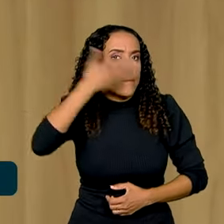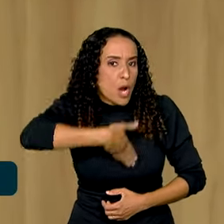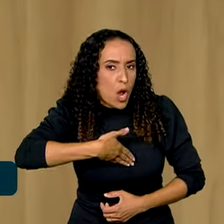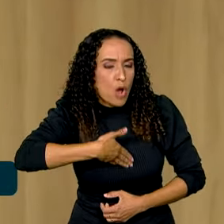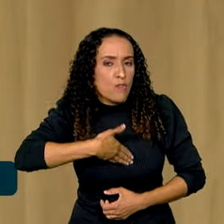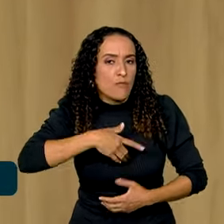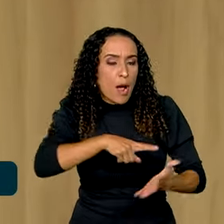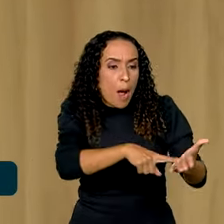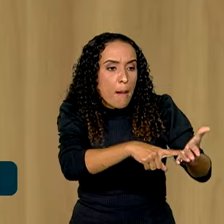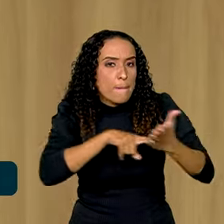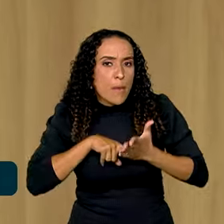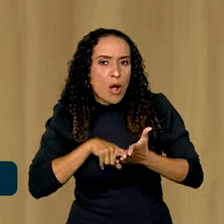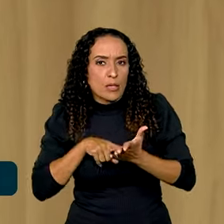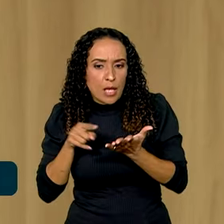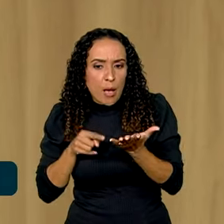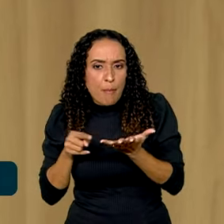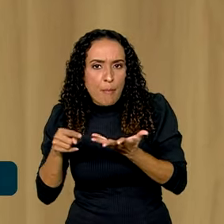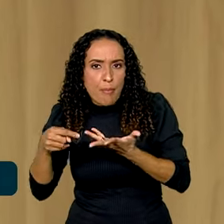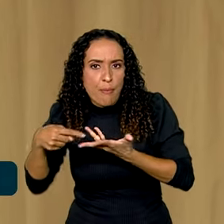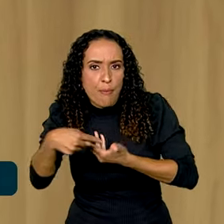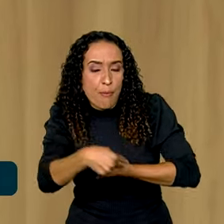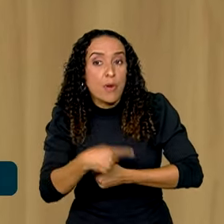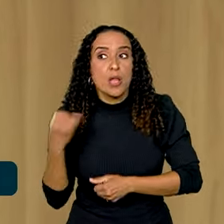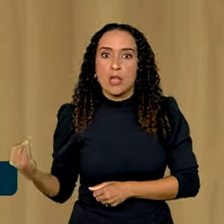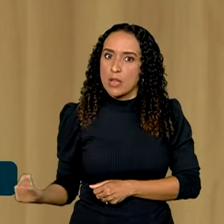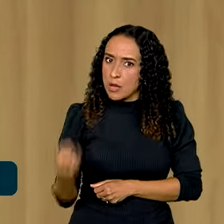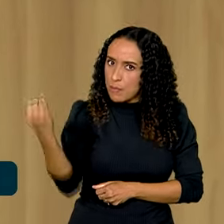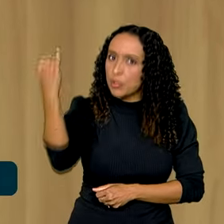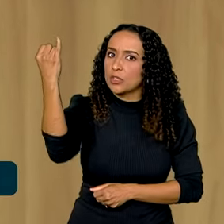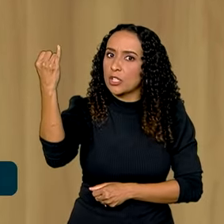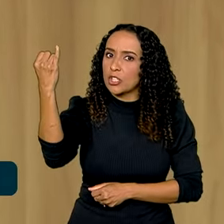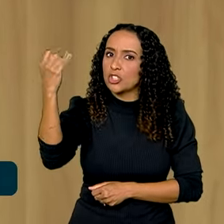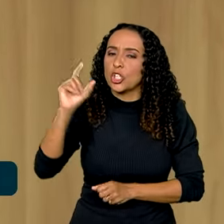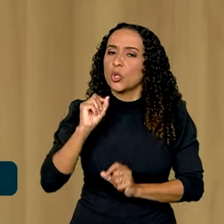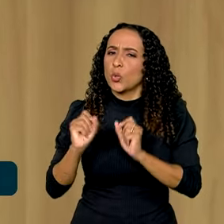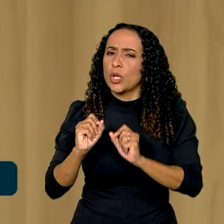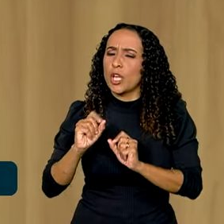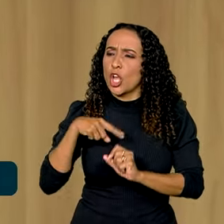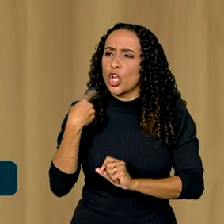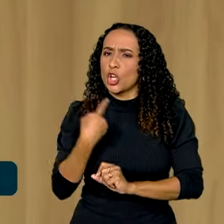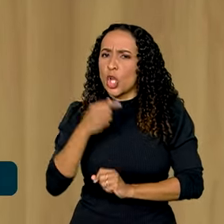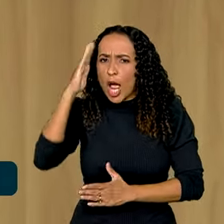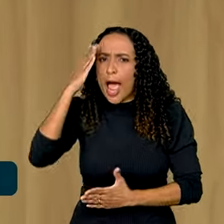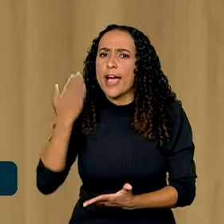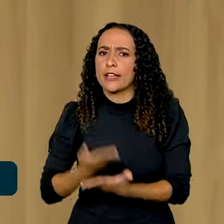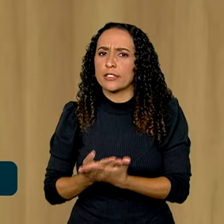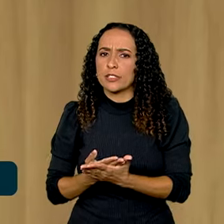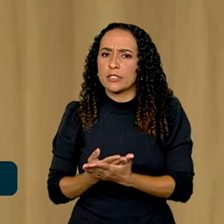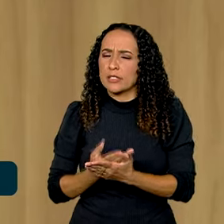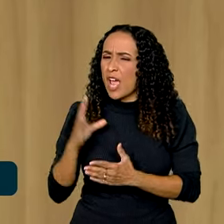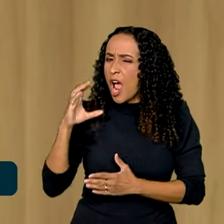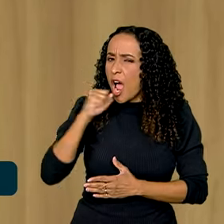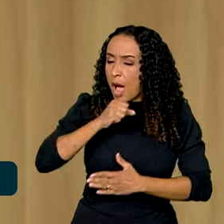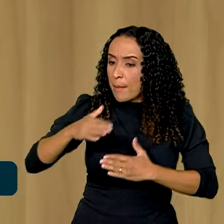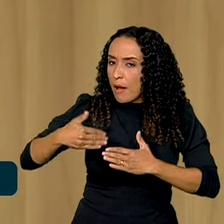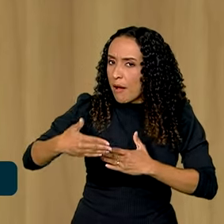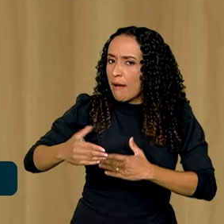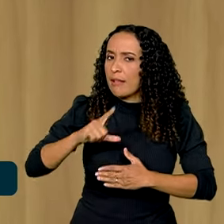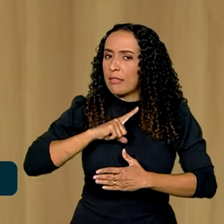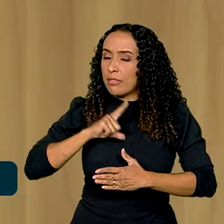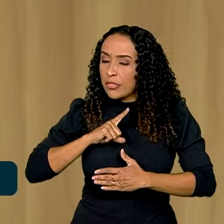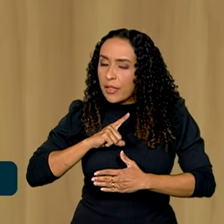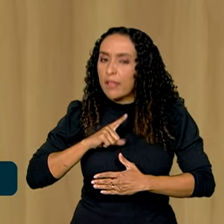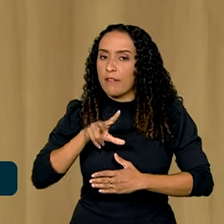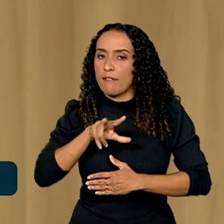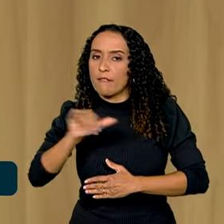traz elementos importantíssimos que nos levam a crer que brevemente nós teremos